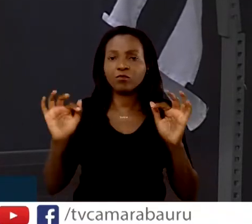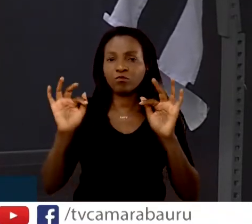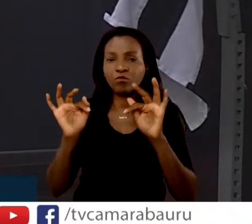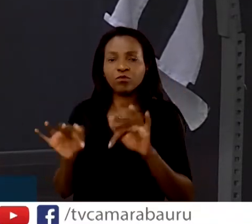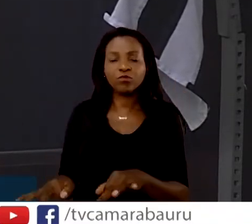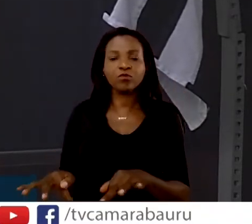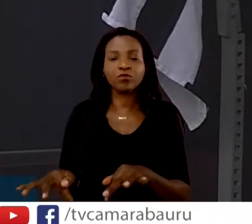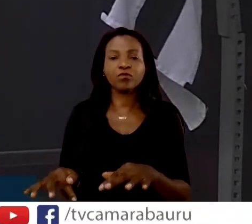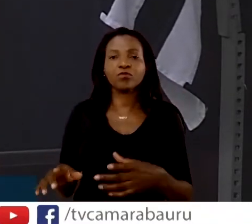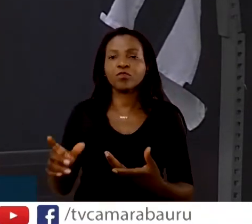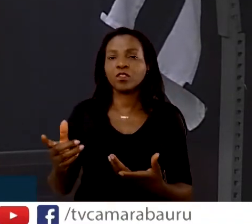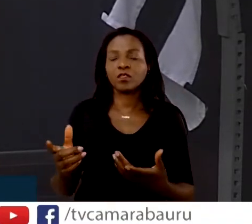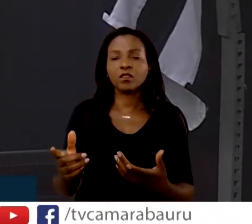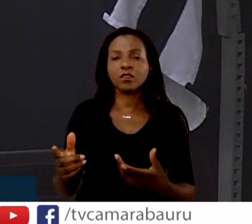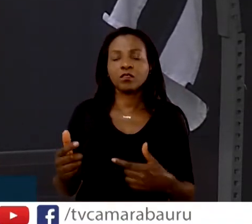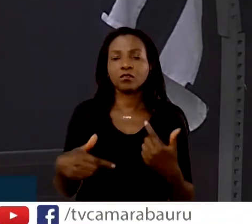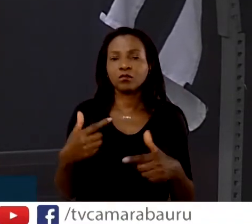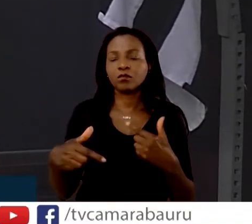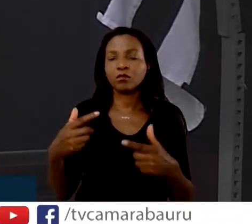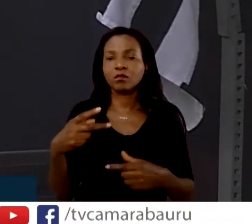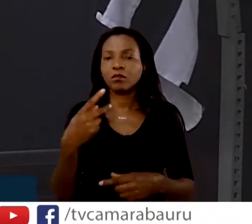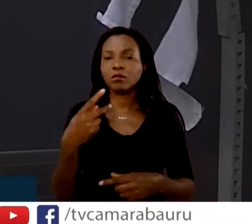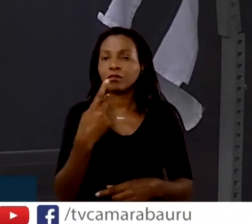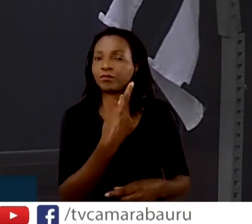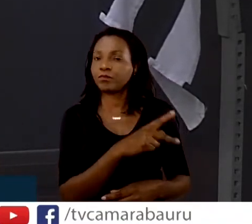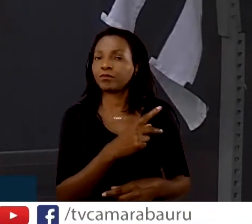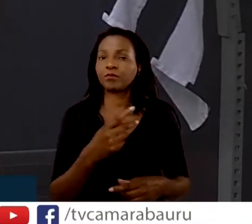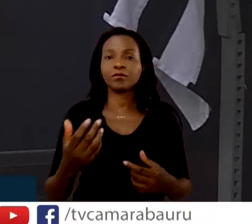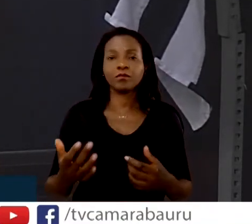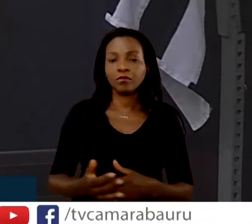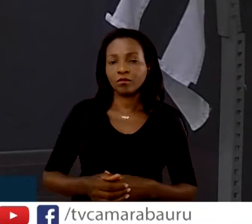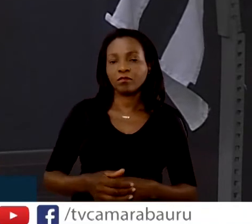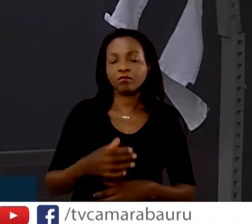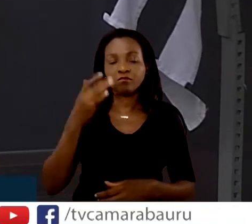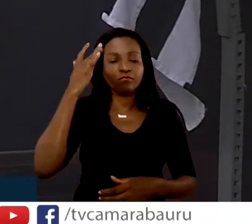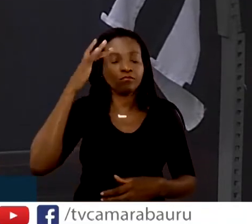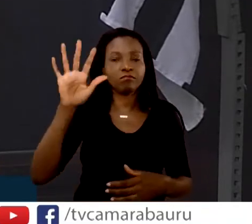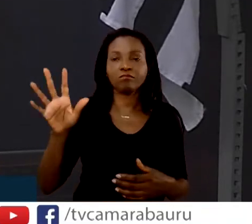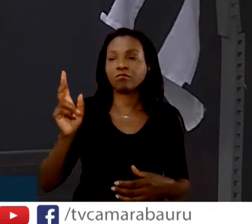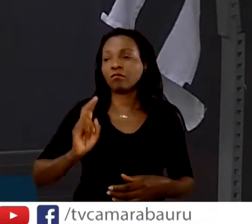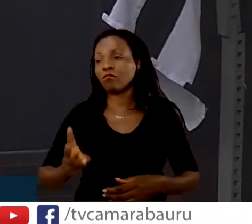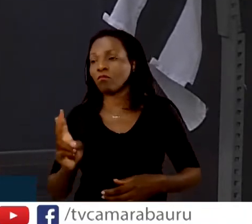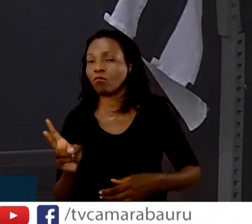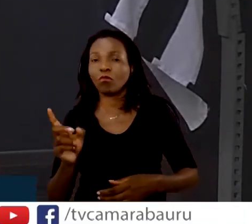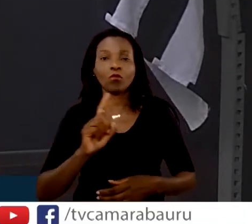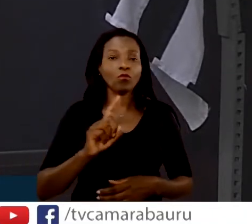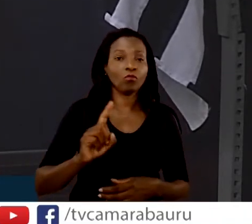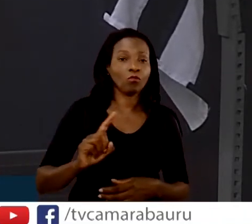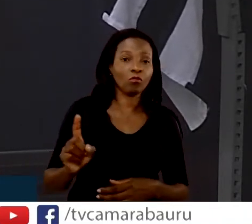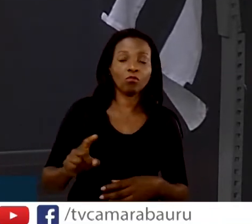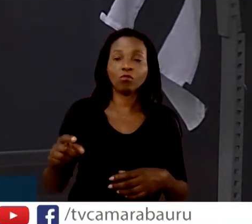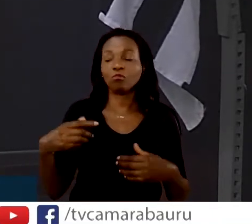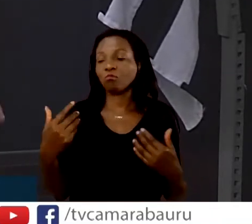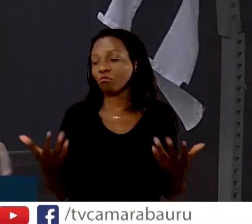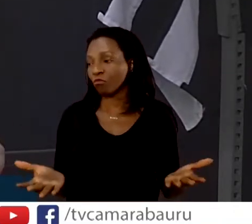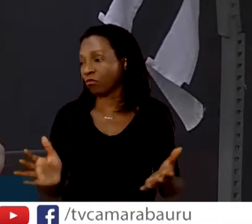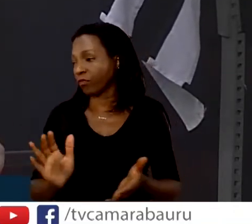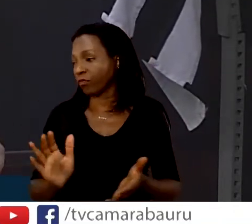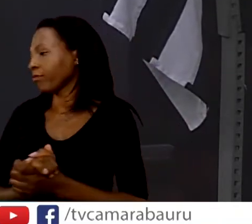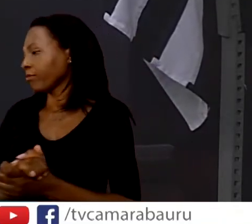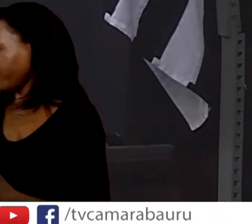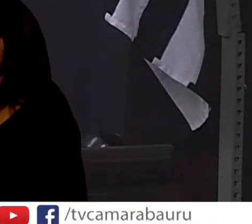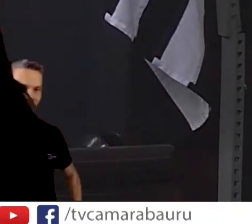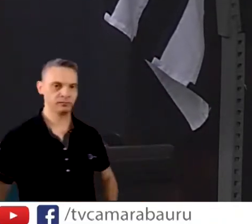gestão, que se não sabe se continua ou não, eu creio que se... Acho que ele não vai tentar a